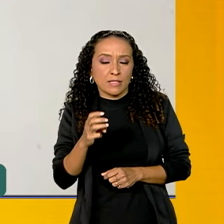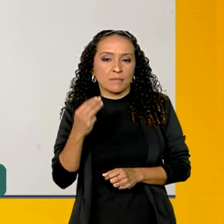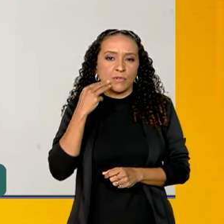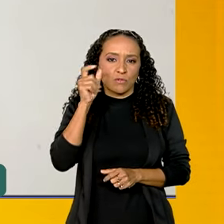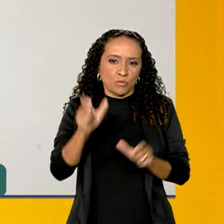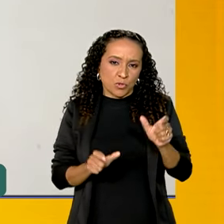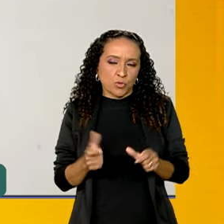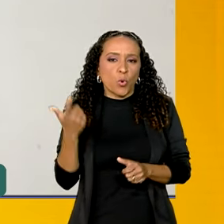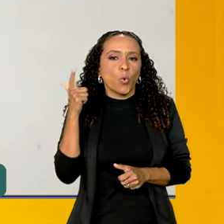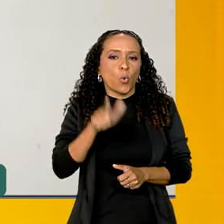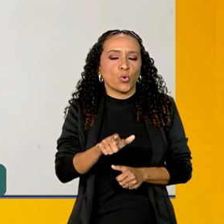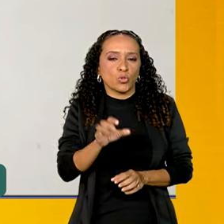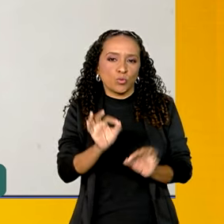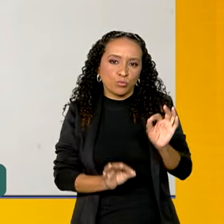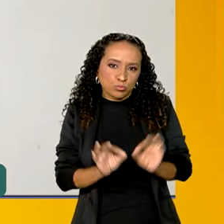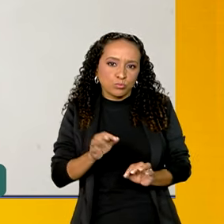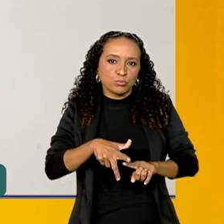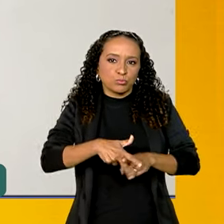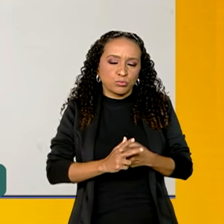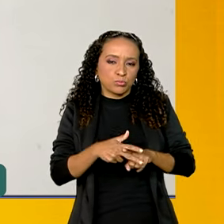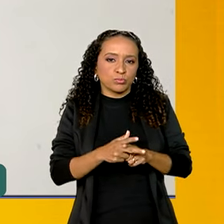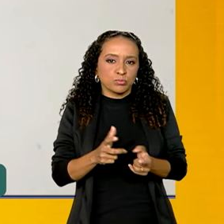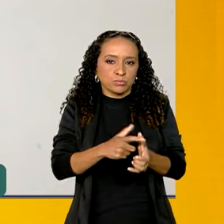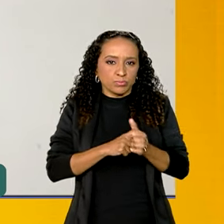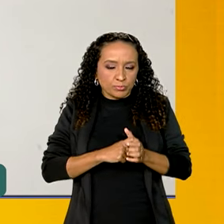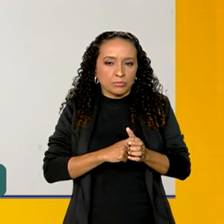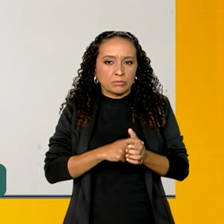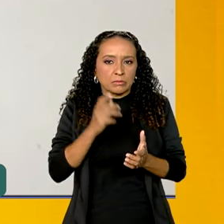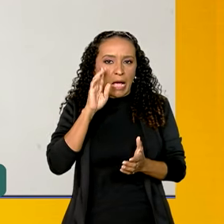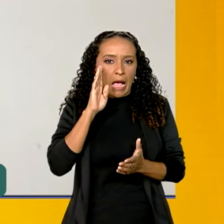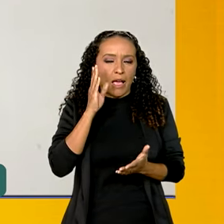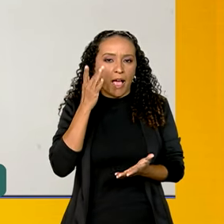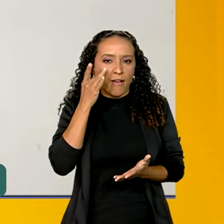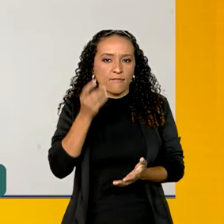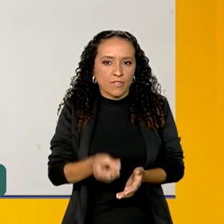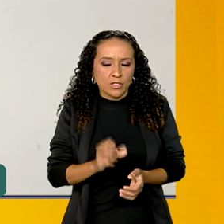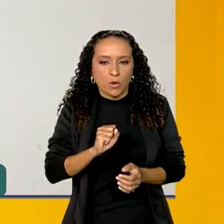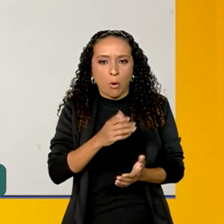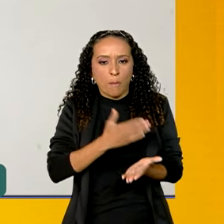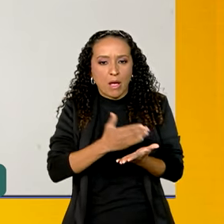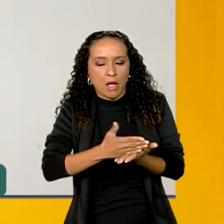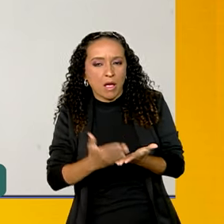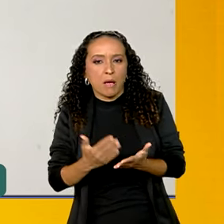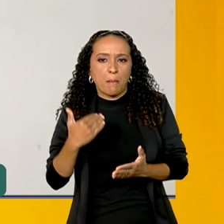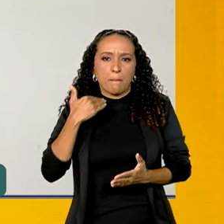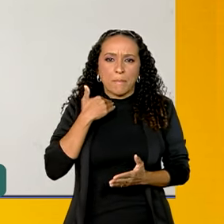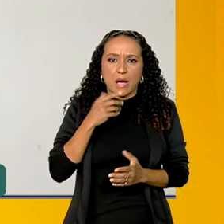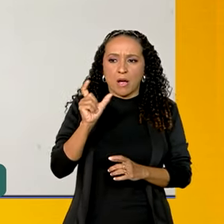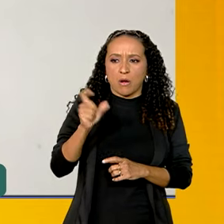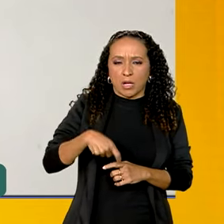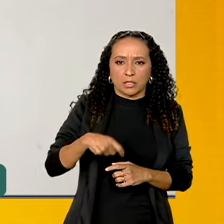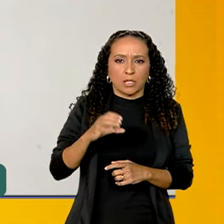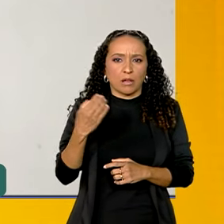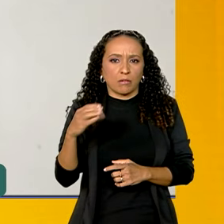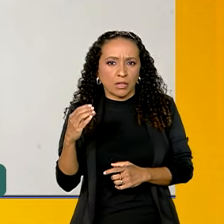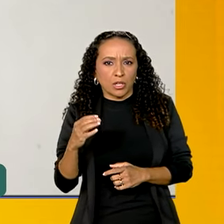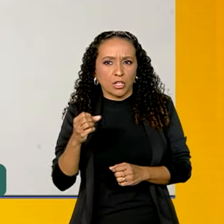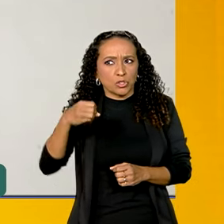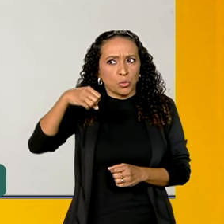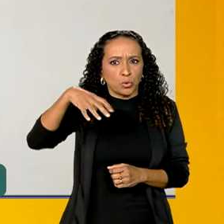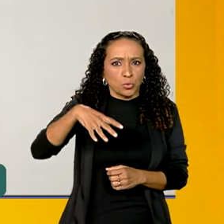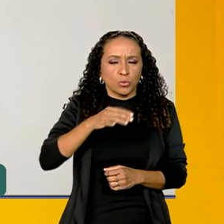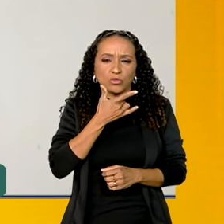conseguiram fazer renegociações à vista ou parceladas de conta bancária, do cartão de crédito, conta de luz,